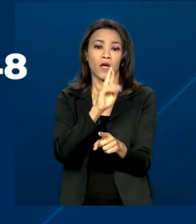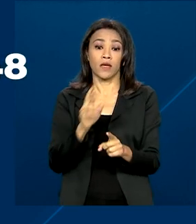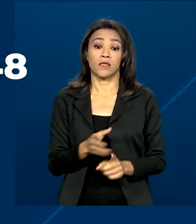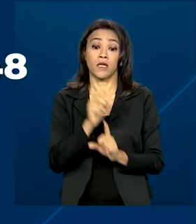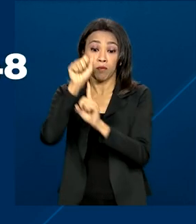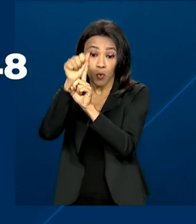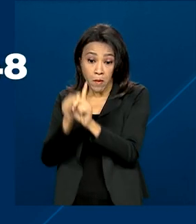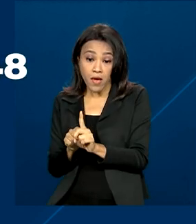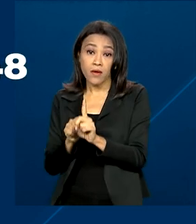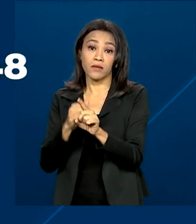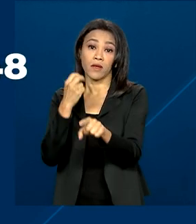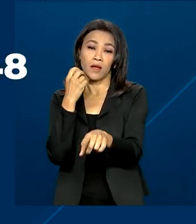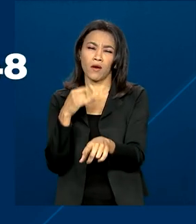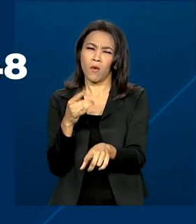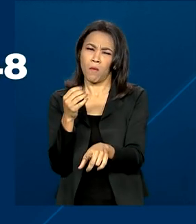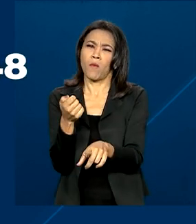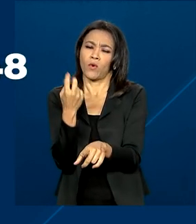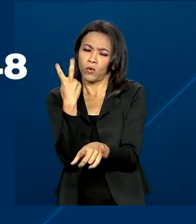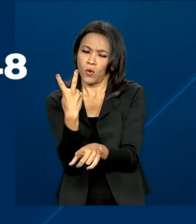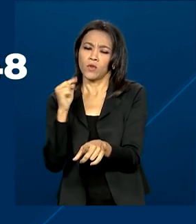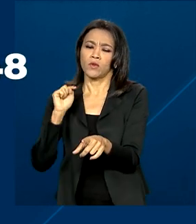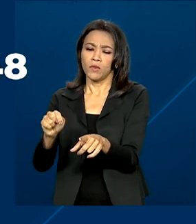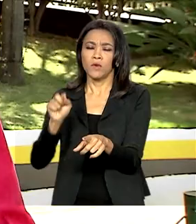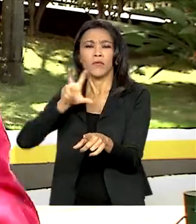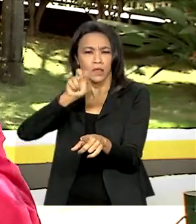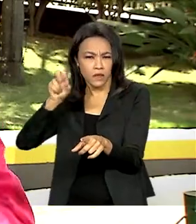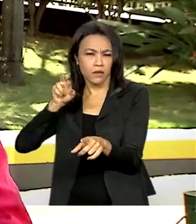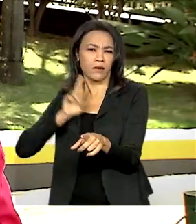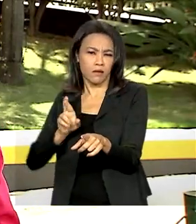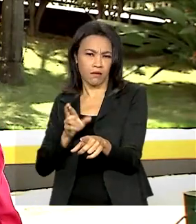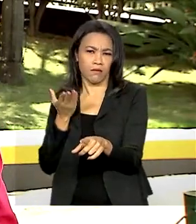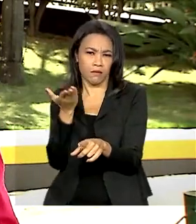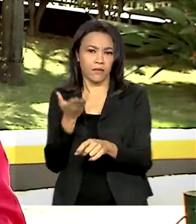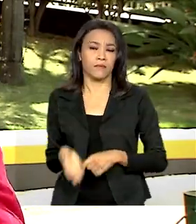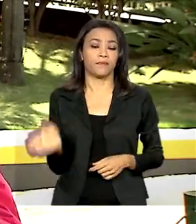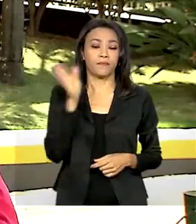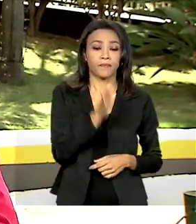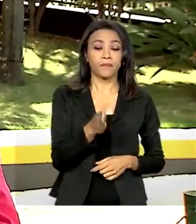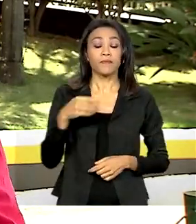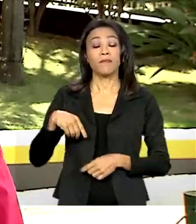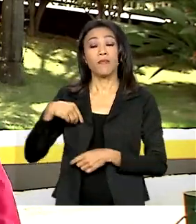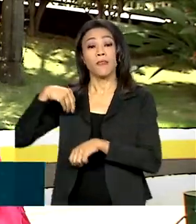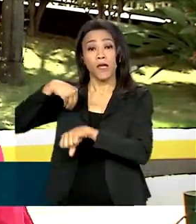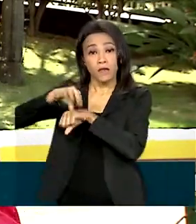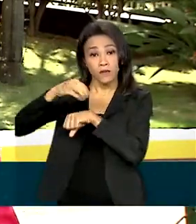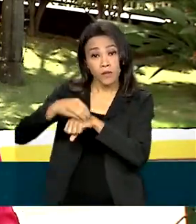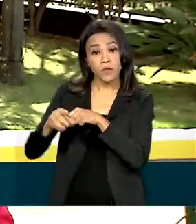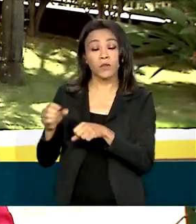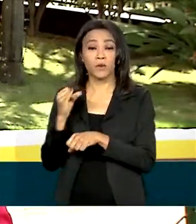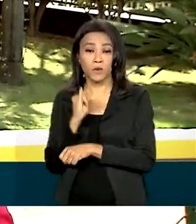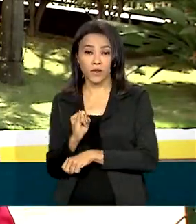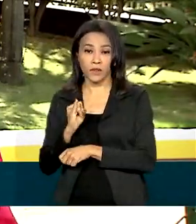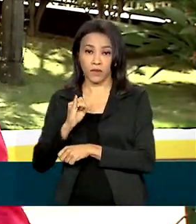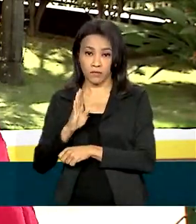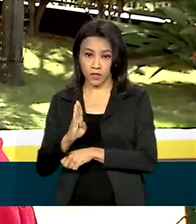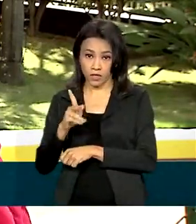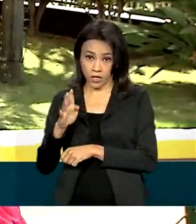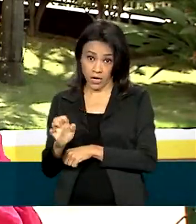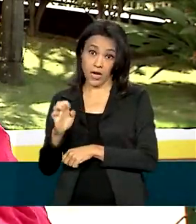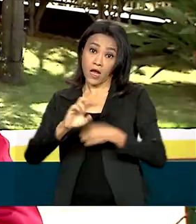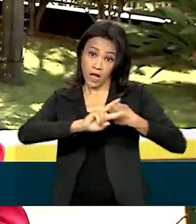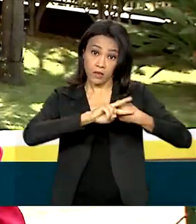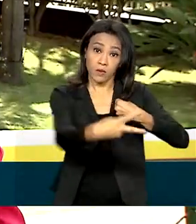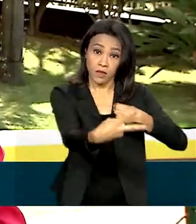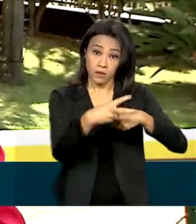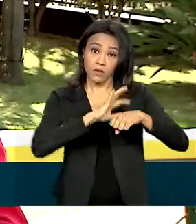era de pouco mais de 2 mil e 500 reais. Segundo o IBGE, os efeitos da pandemia podem levar mais tempo para